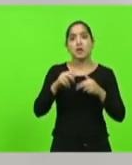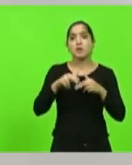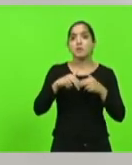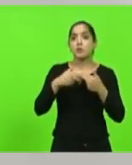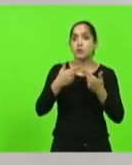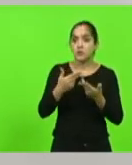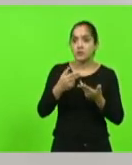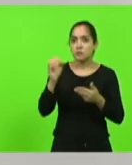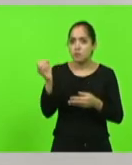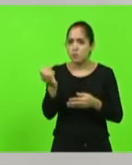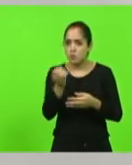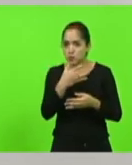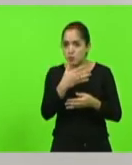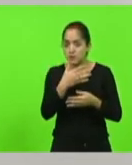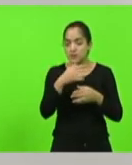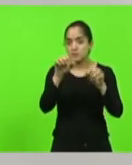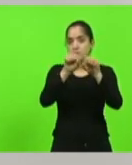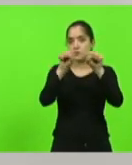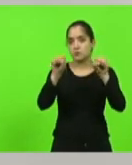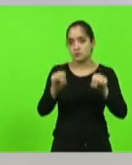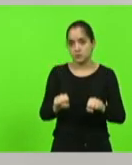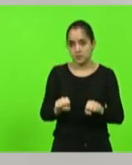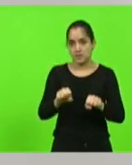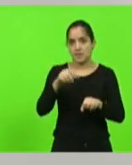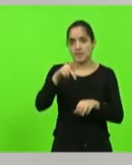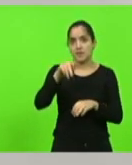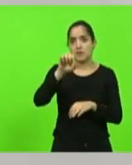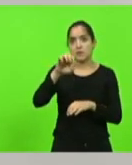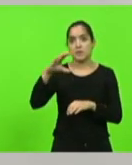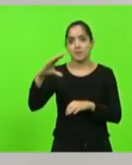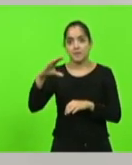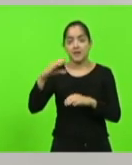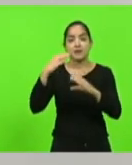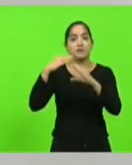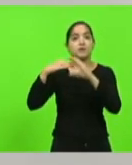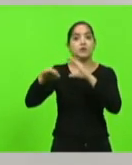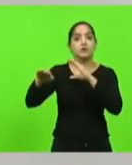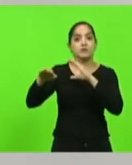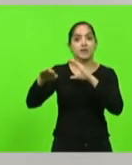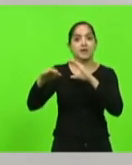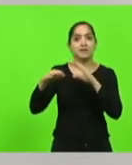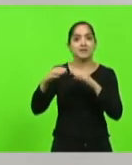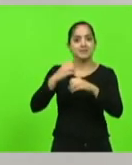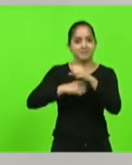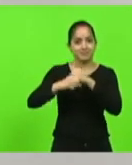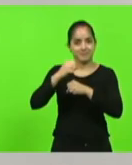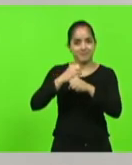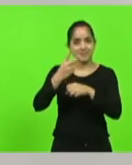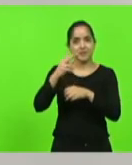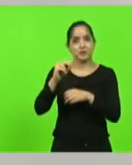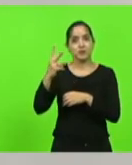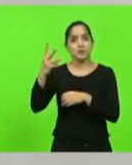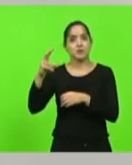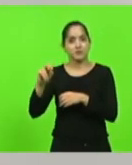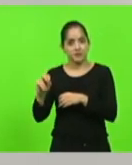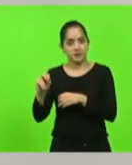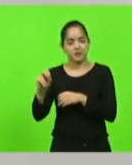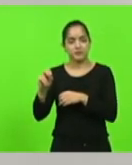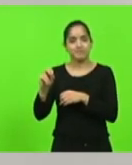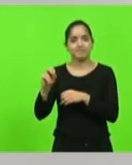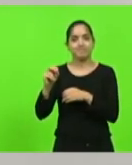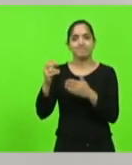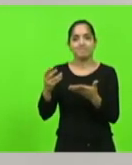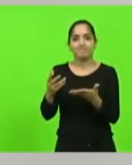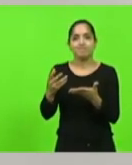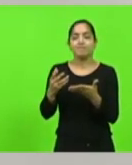modernização do sistema. E uma PEC foi enviada nesse sentido em 2020, uma PEC de fato muito